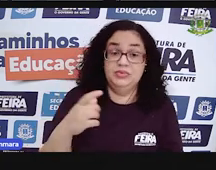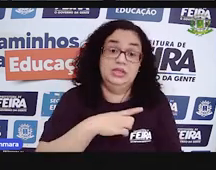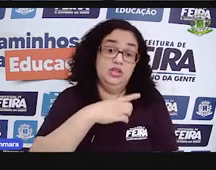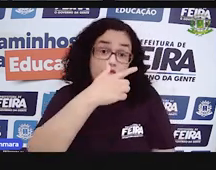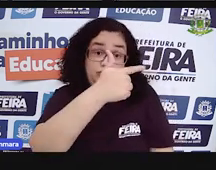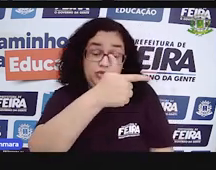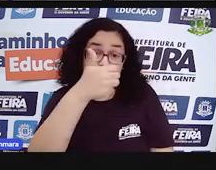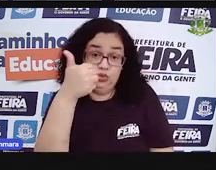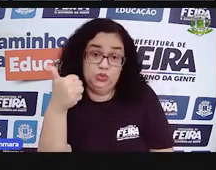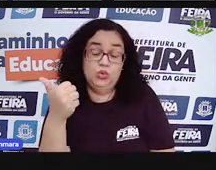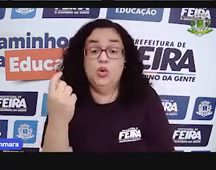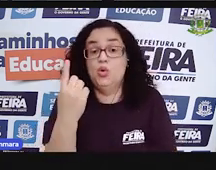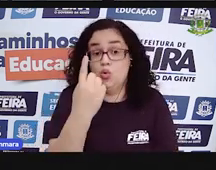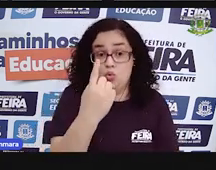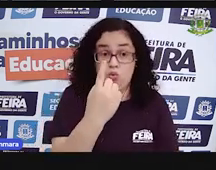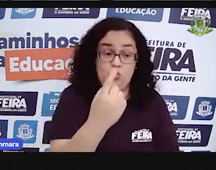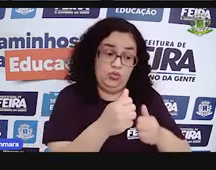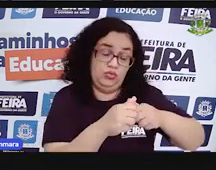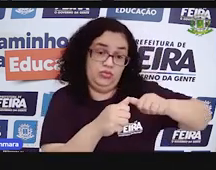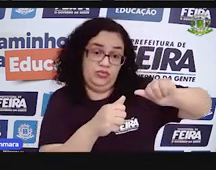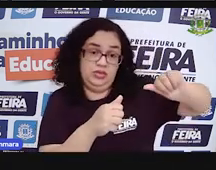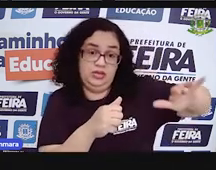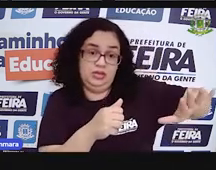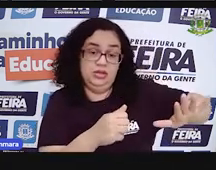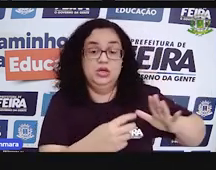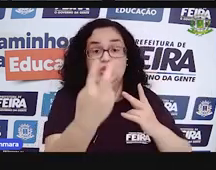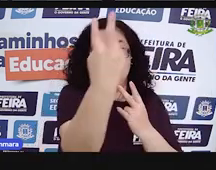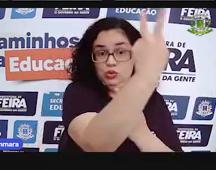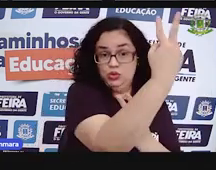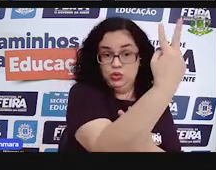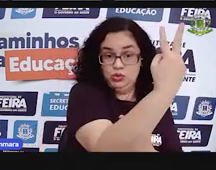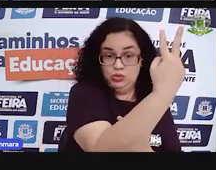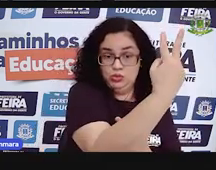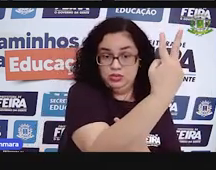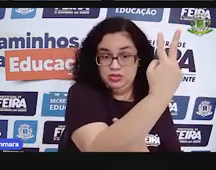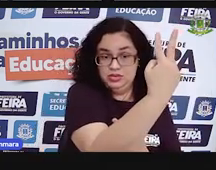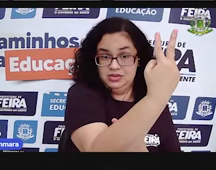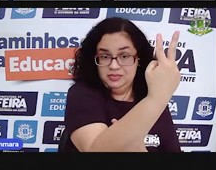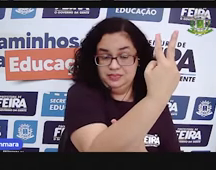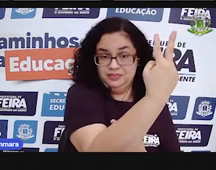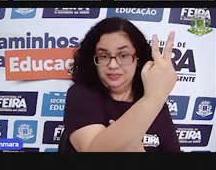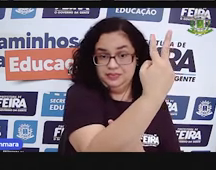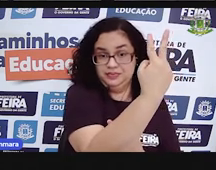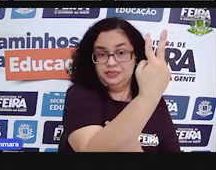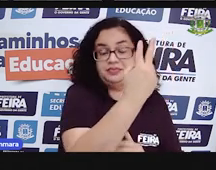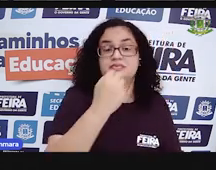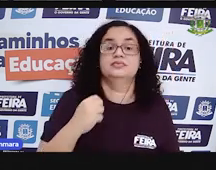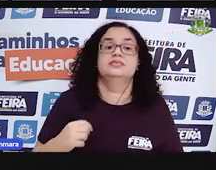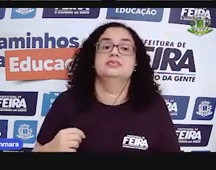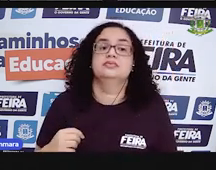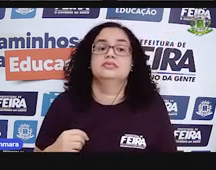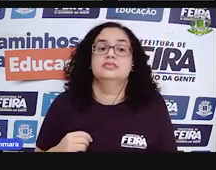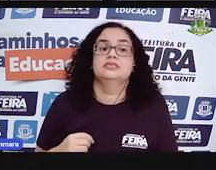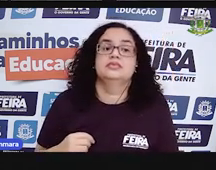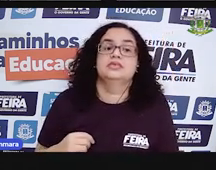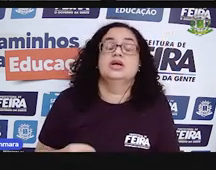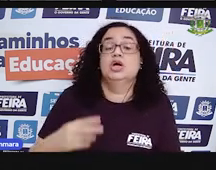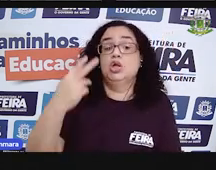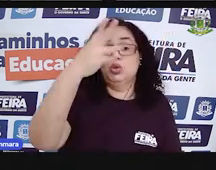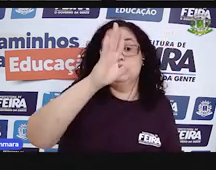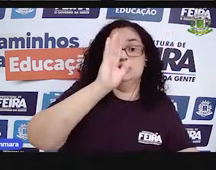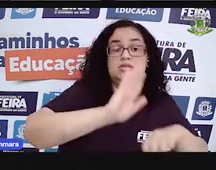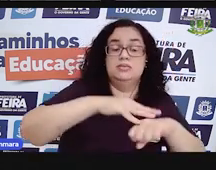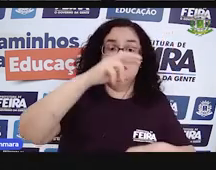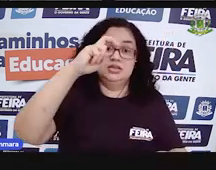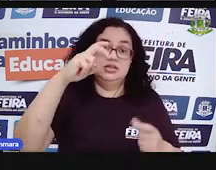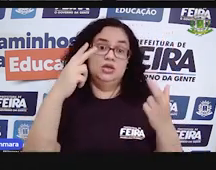vinte e um. O um fica. O dois sobe lá em cima na próxima fileirinha, na fileirinha do meio. Dois mais